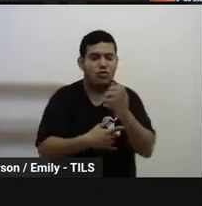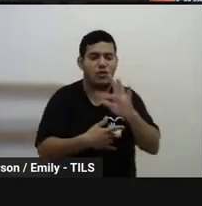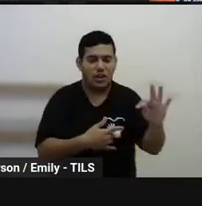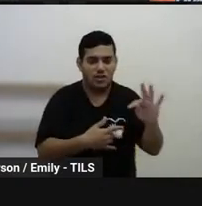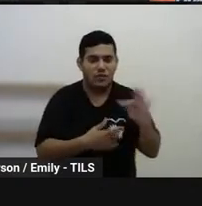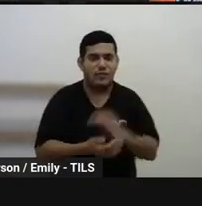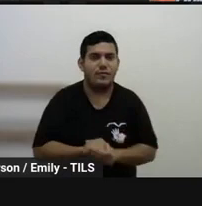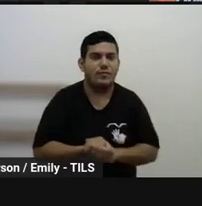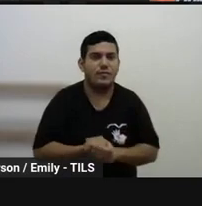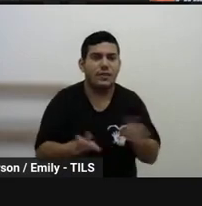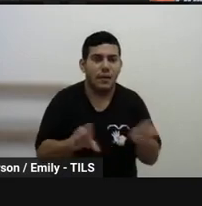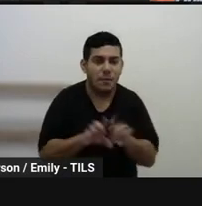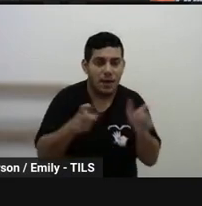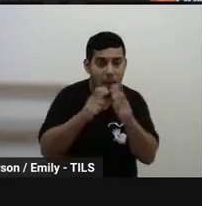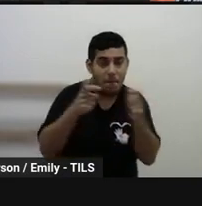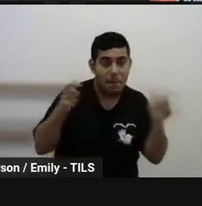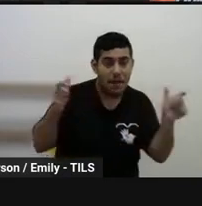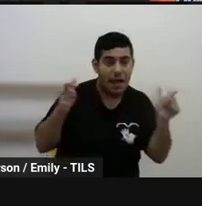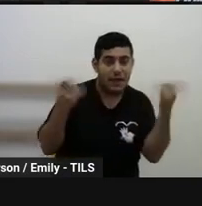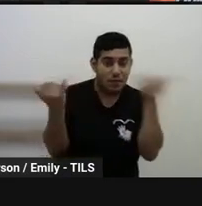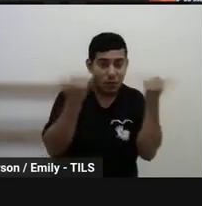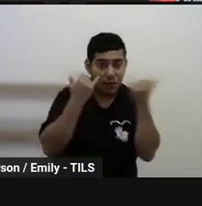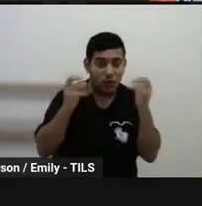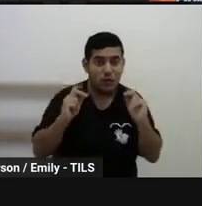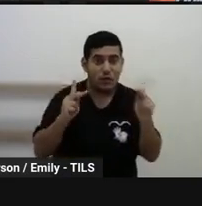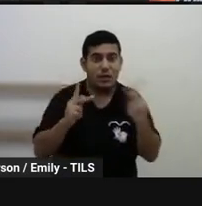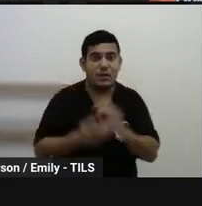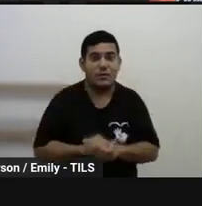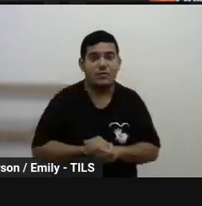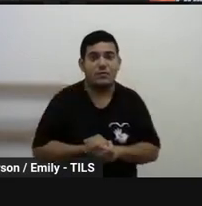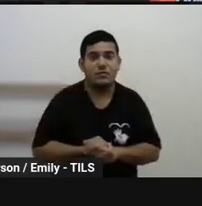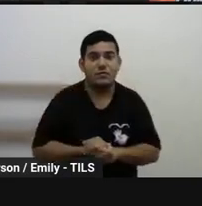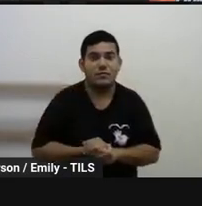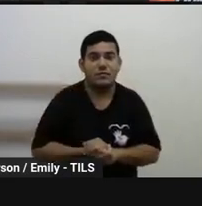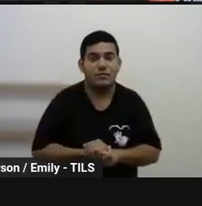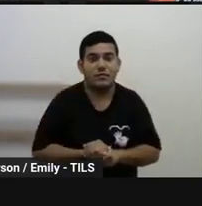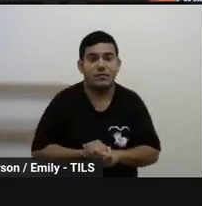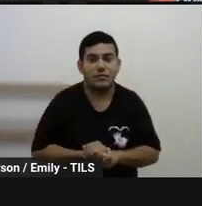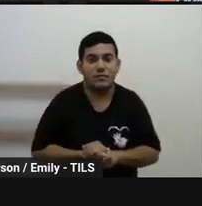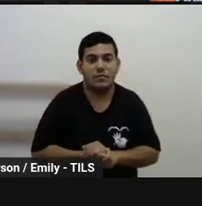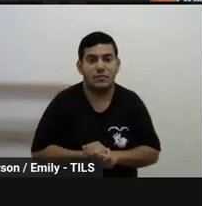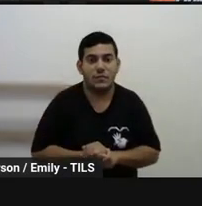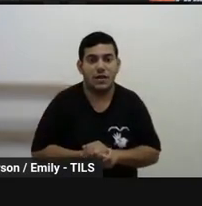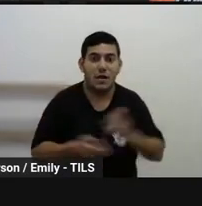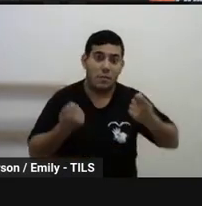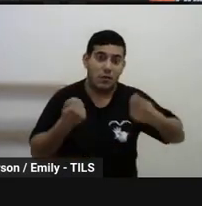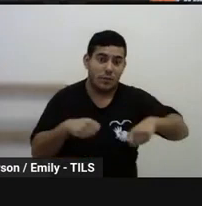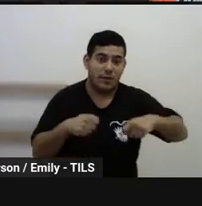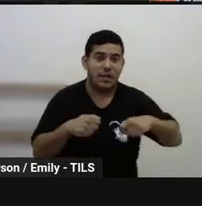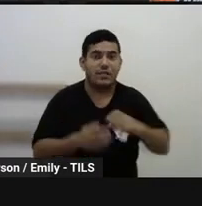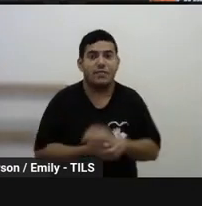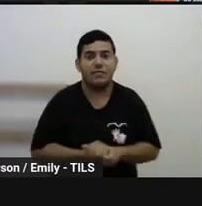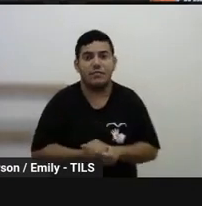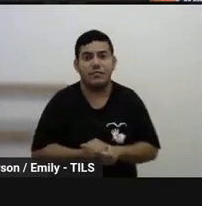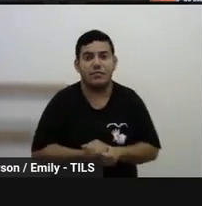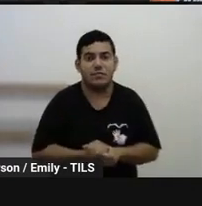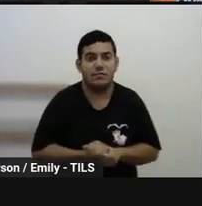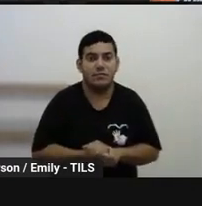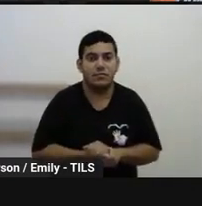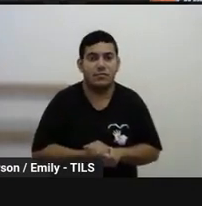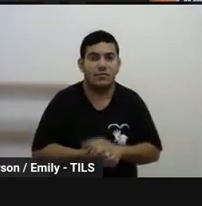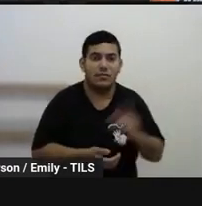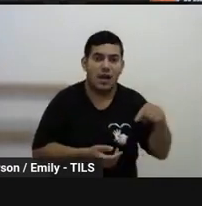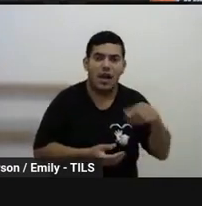buscando também ampliar algumas informações, tá bom? Então vamos lá para essas possibilidades pedagógicas. Então,